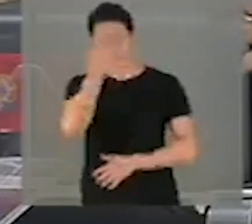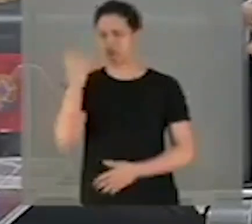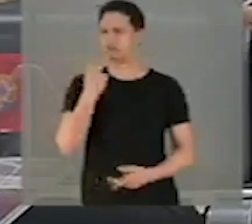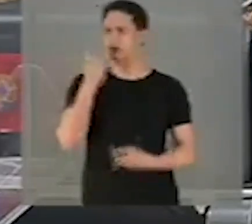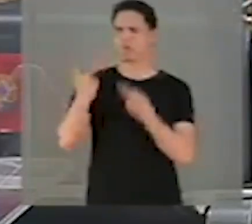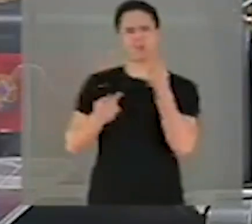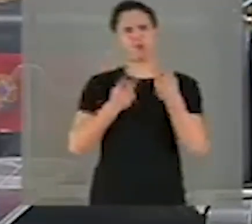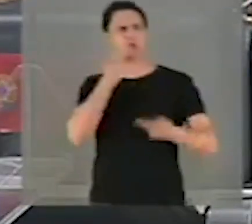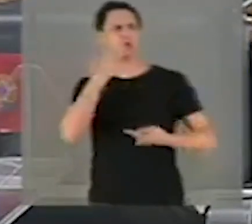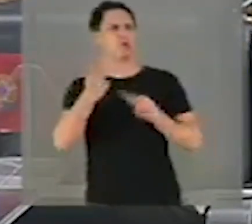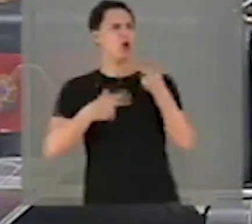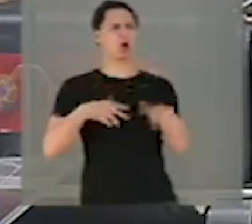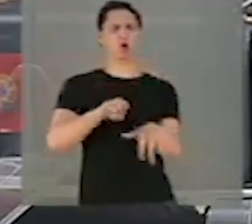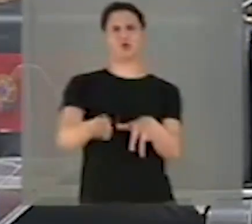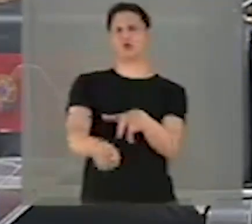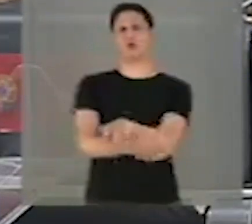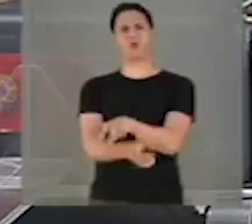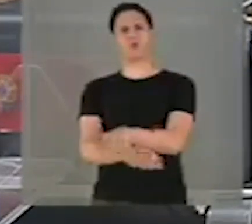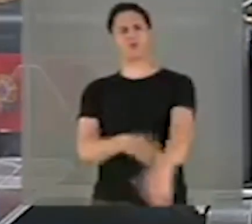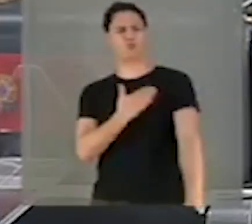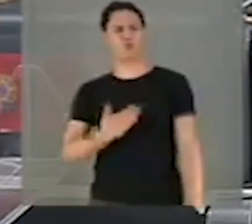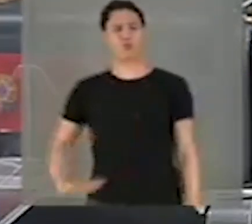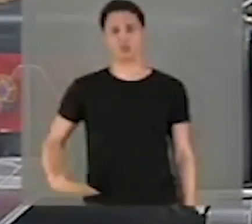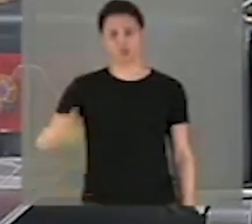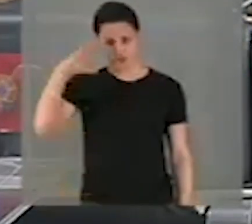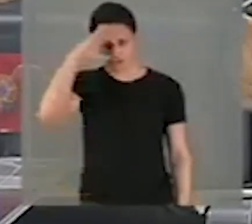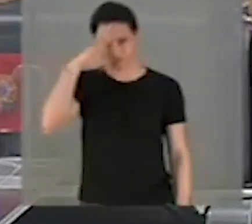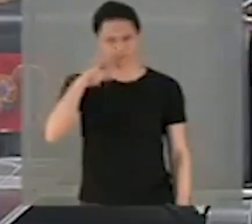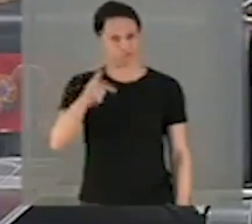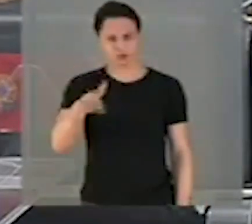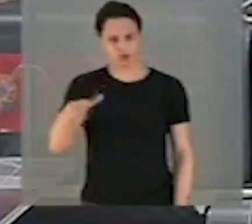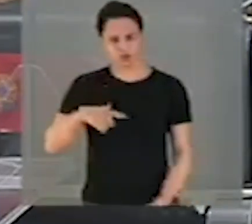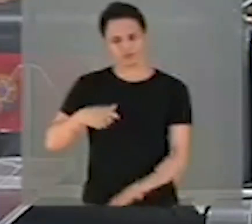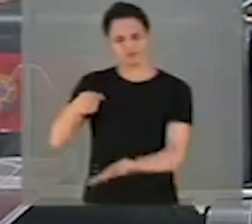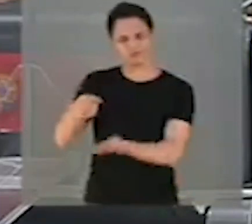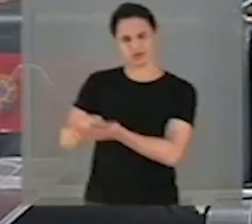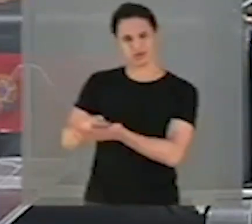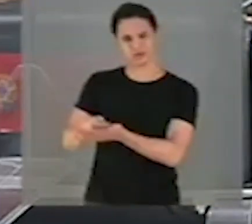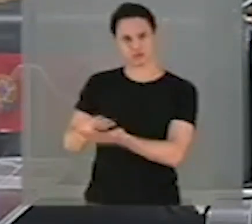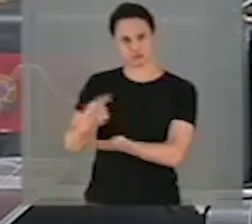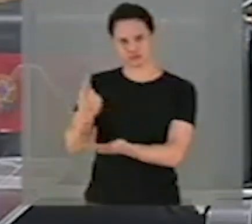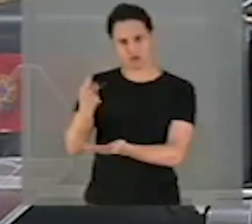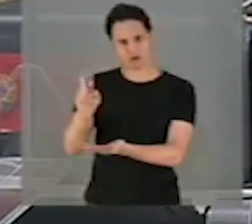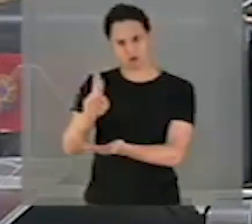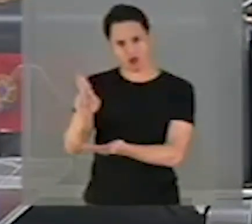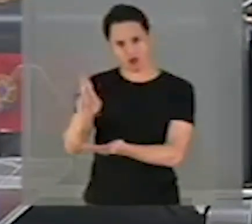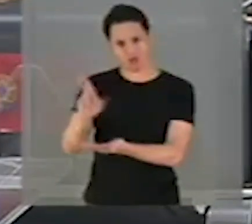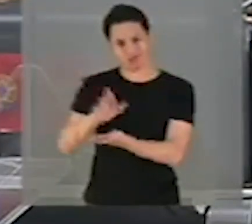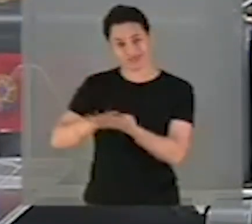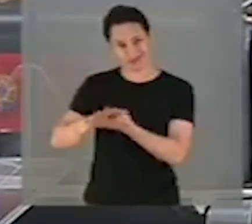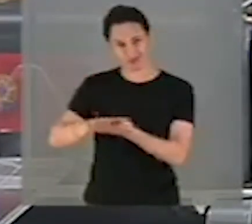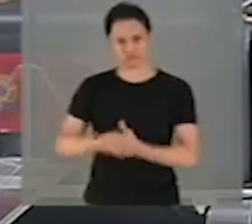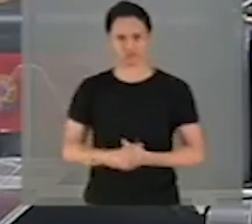escândalo de corrupção do governo Bolsonaro não envolveu o pagamento de um real. Nem um real.